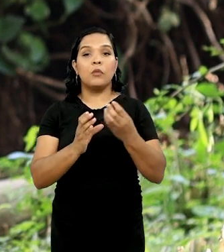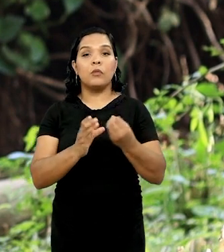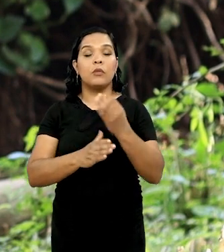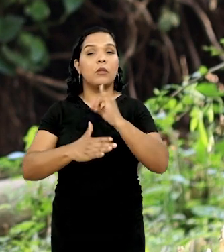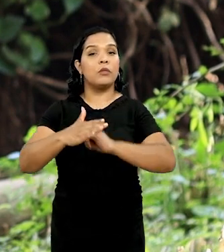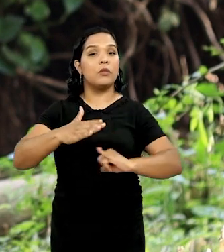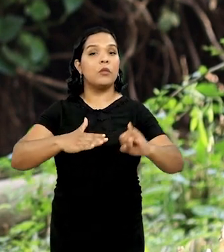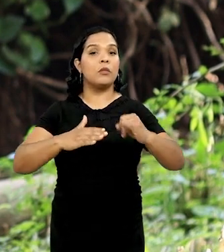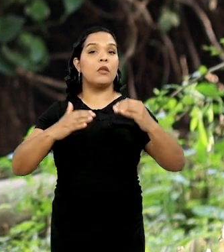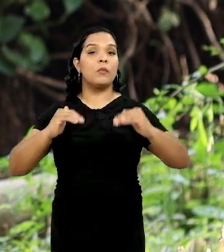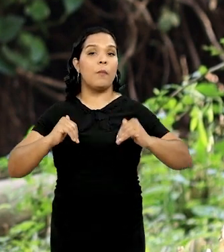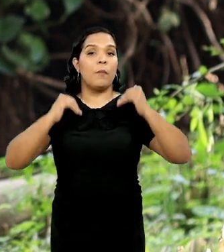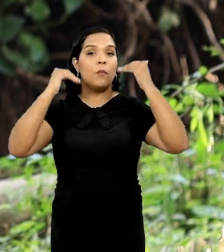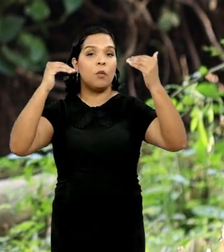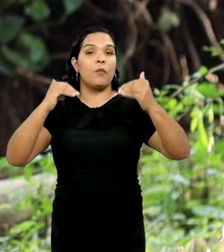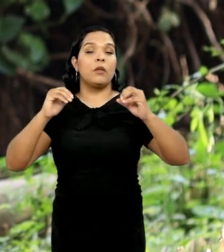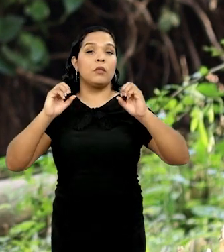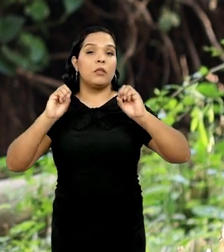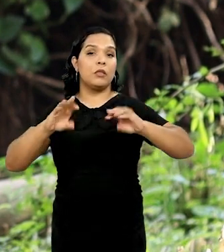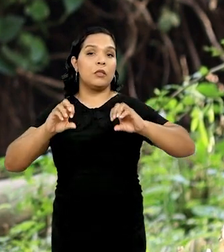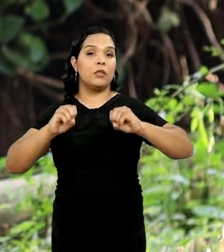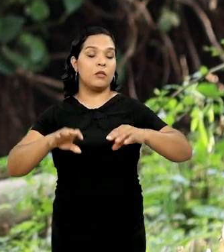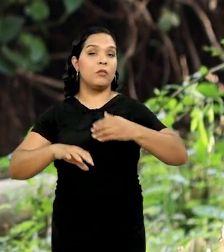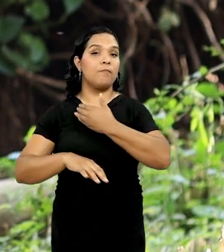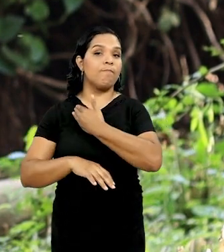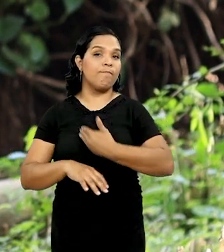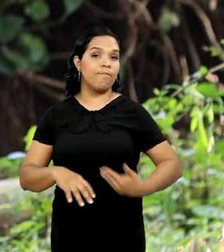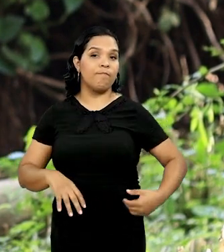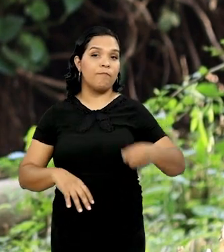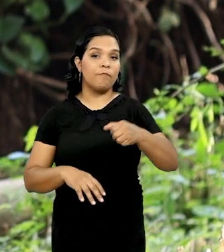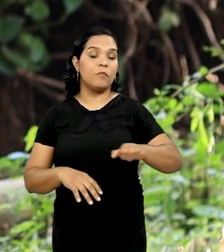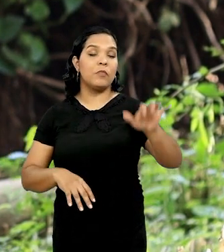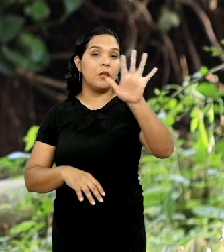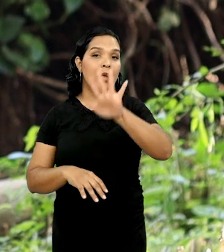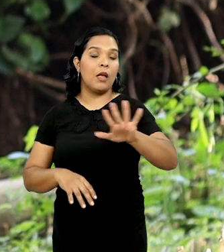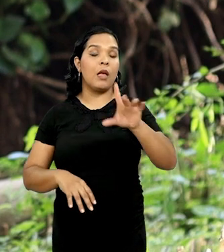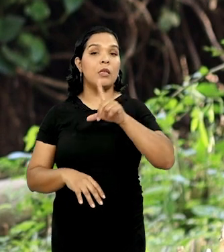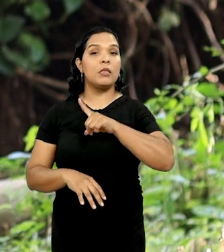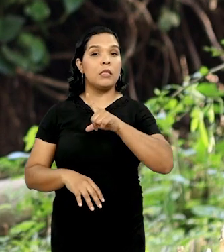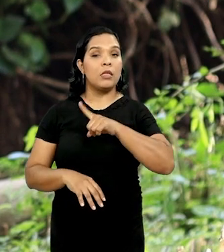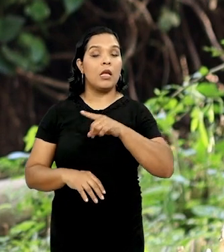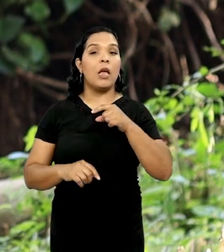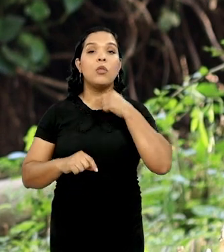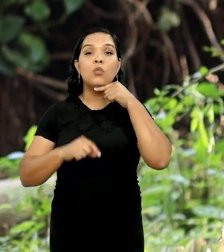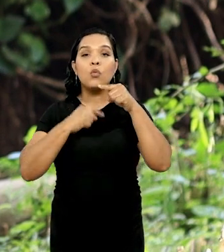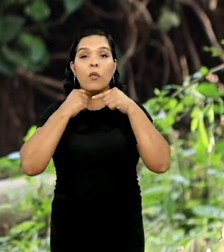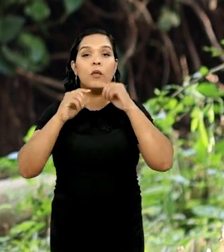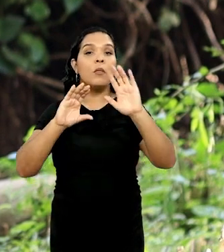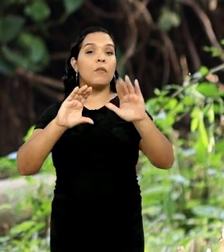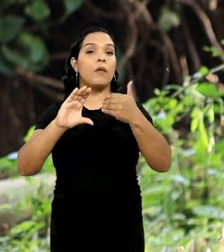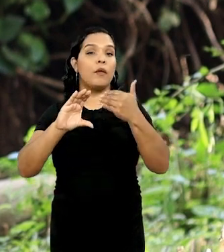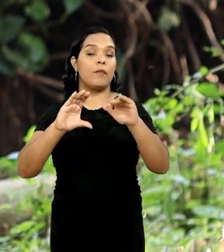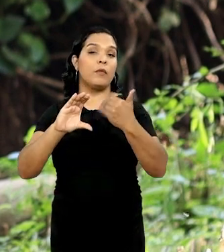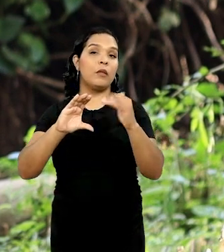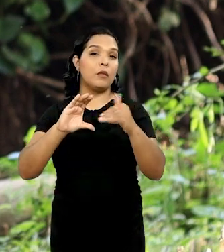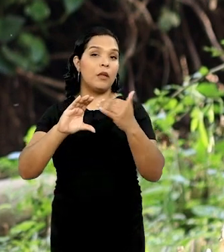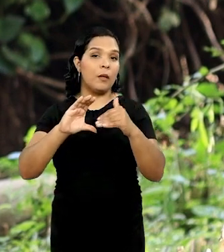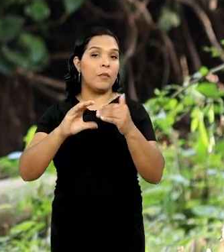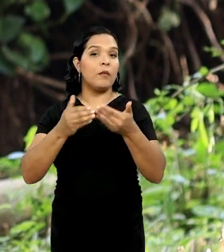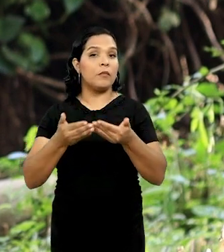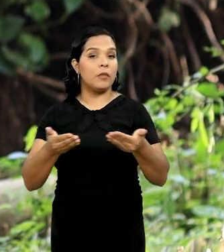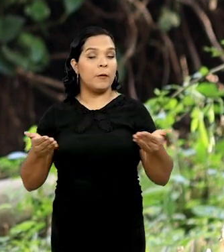produzido nas instituições públicas de ensino superior nordestinas. Caso tenha alguma dúvida ou sugestão, envie um e-mail para